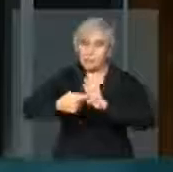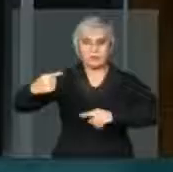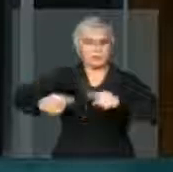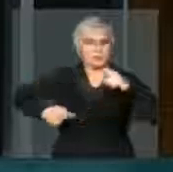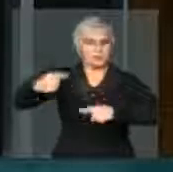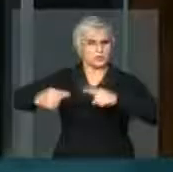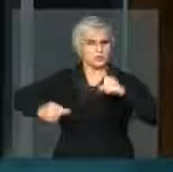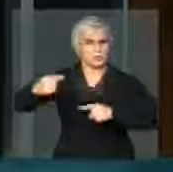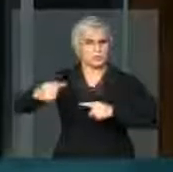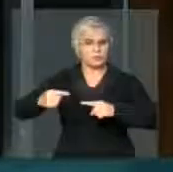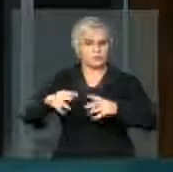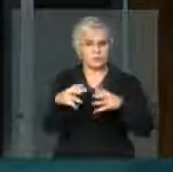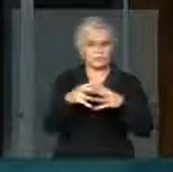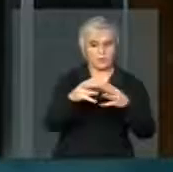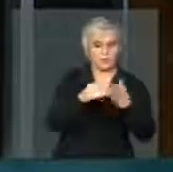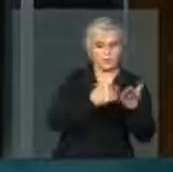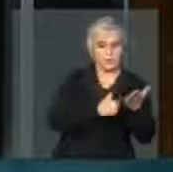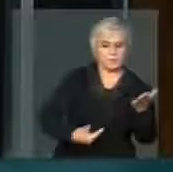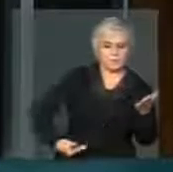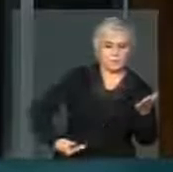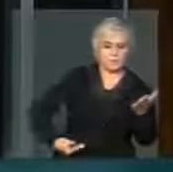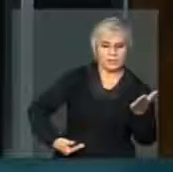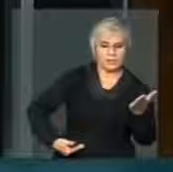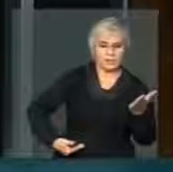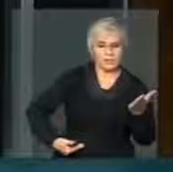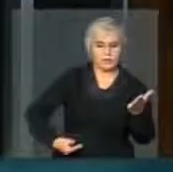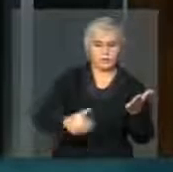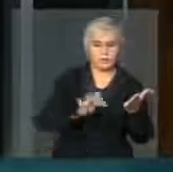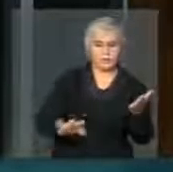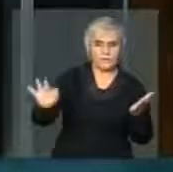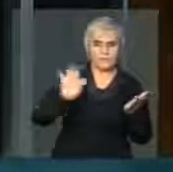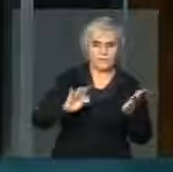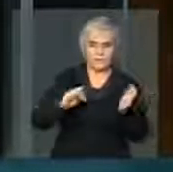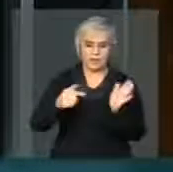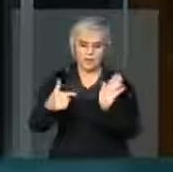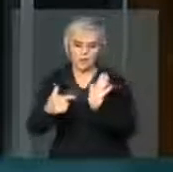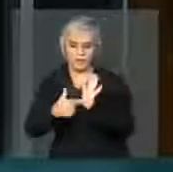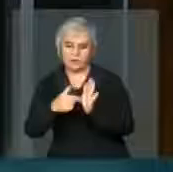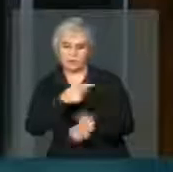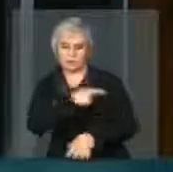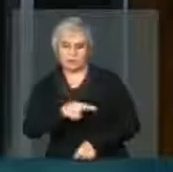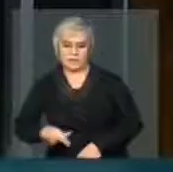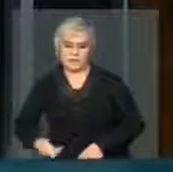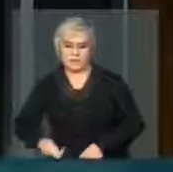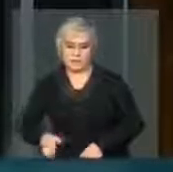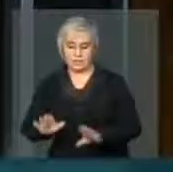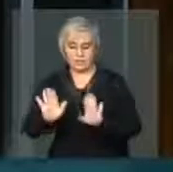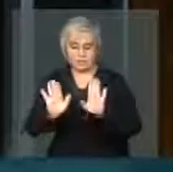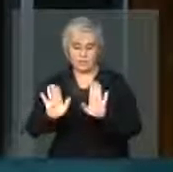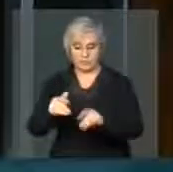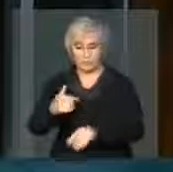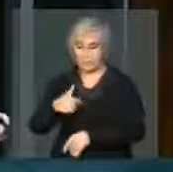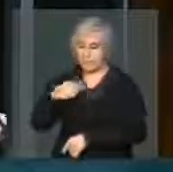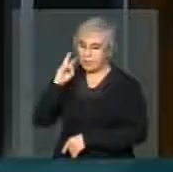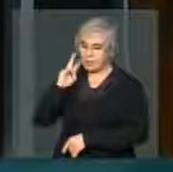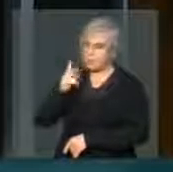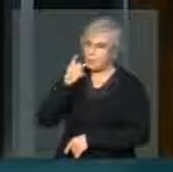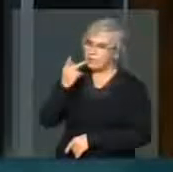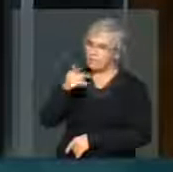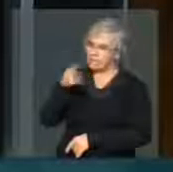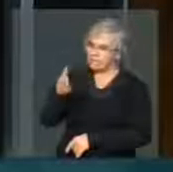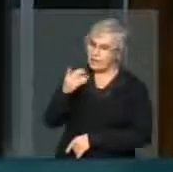entre presidência e governo federal. Eu estava ouvindo aqui a fala do deputado Domingos Sávio e eu tenho